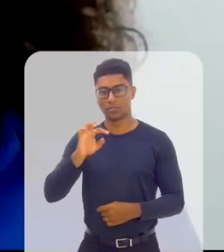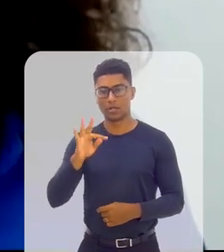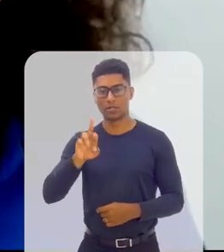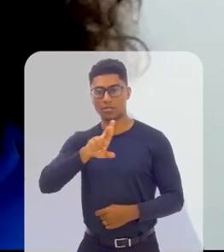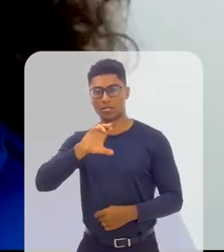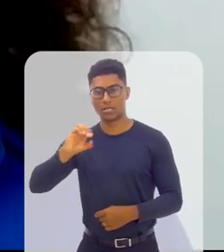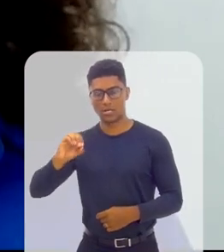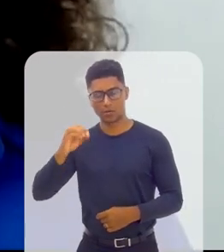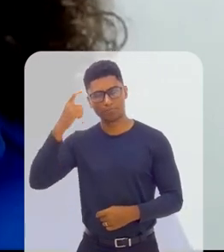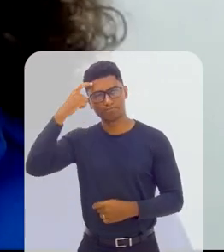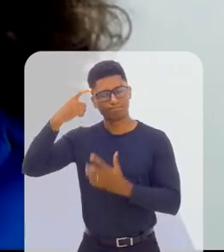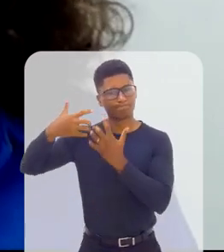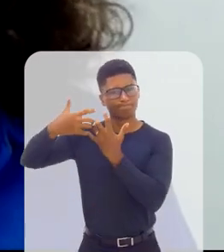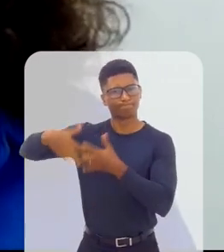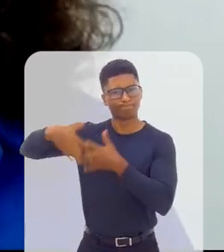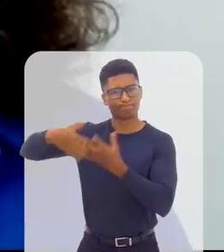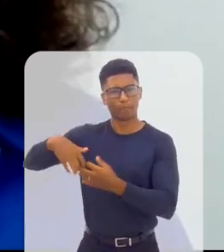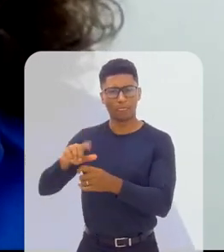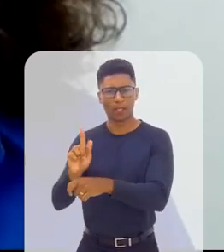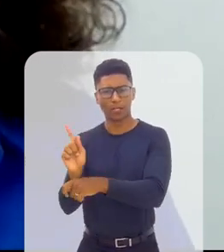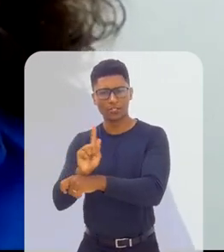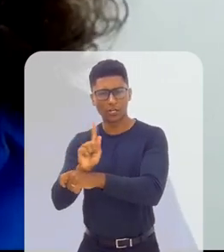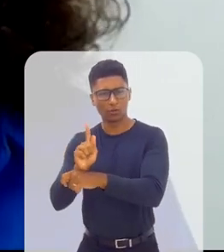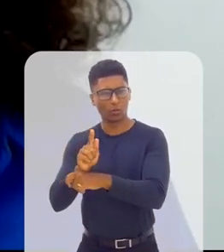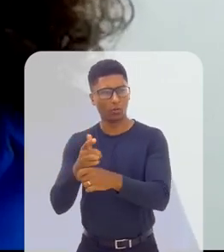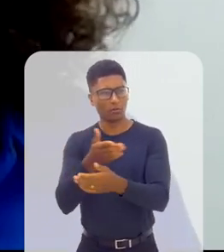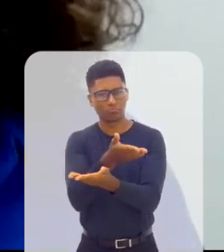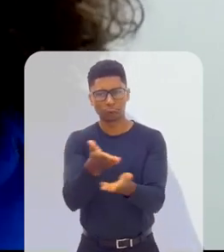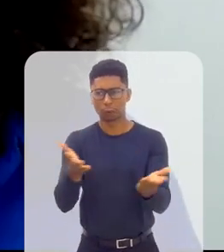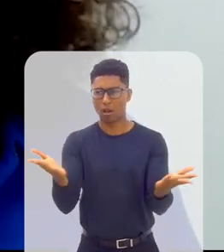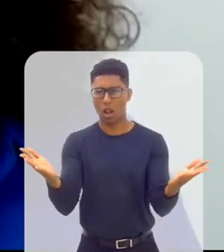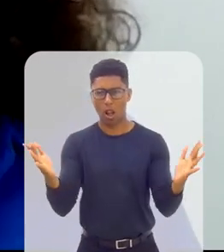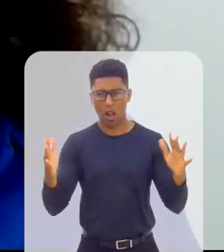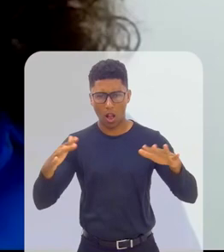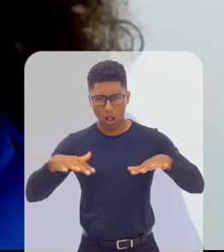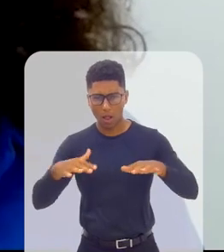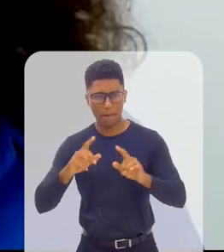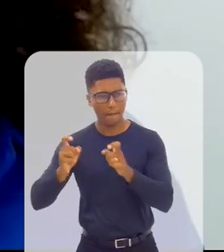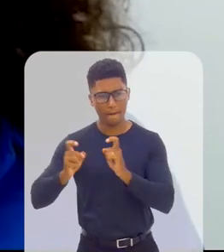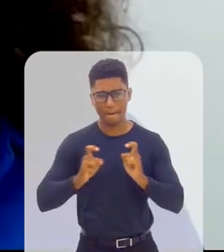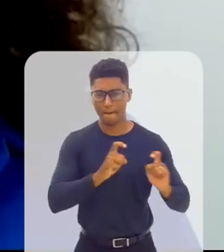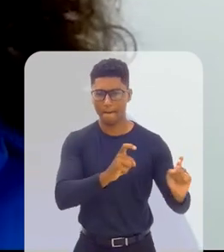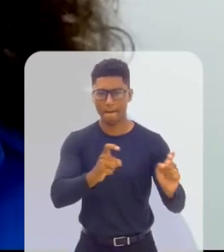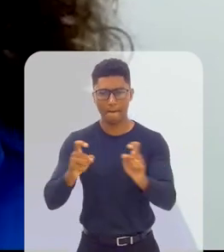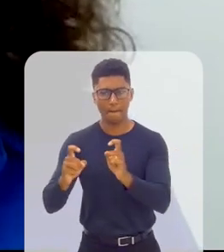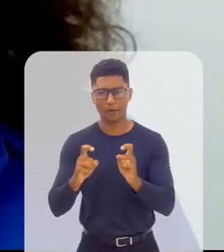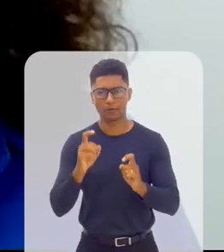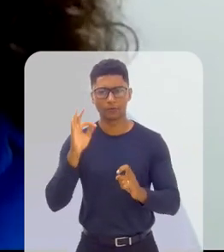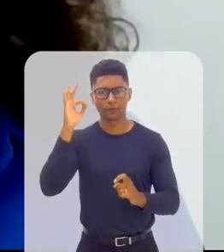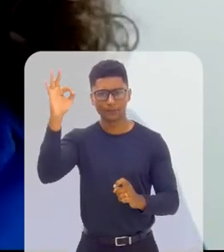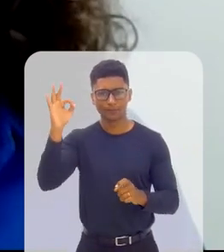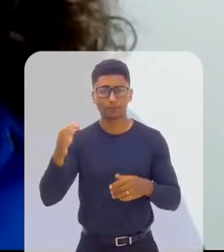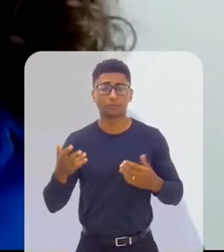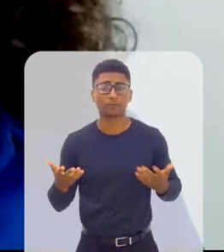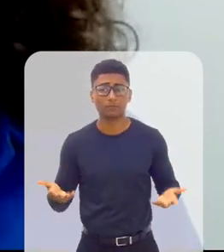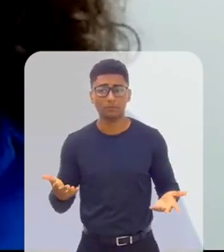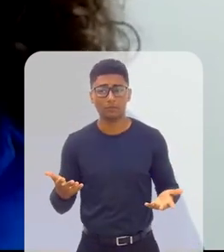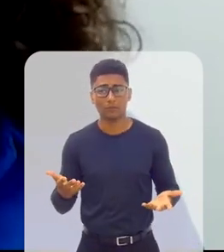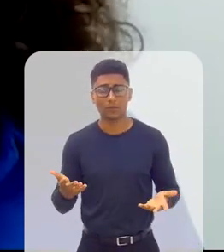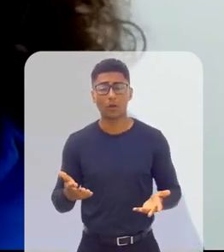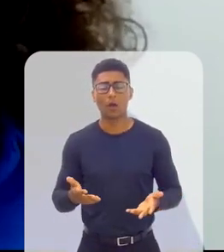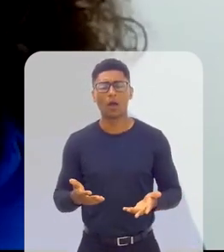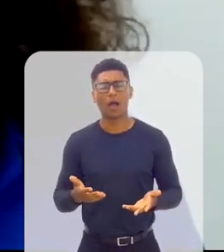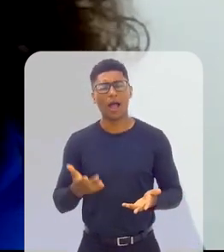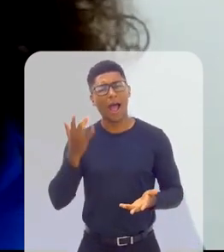também ao reunir os gestores de tantas pastas para poder discutir o futuro, quais devem ser os pontos, as